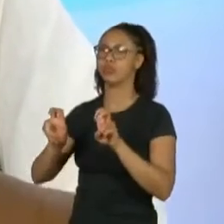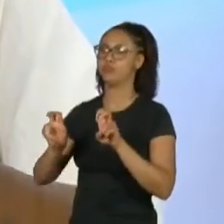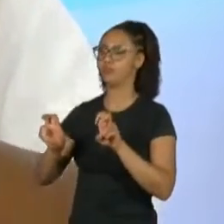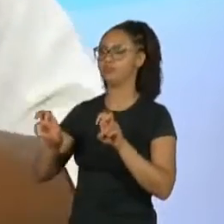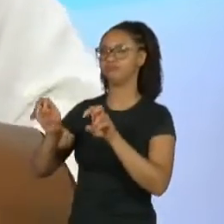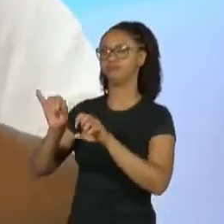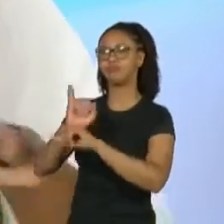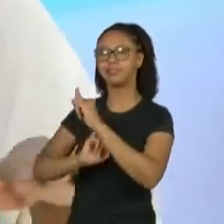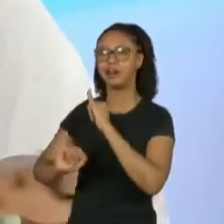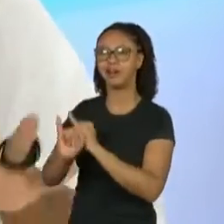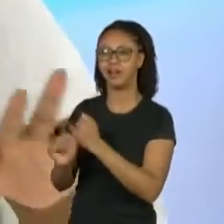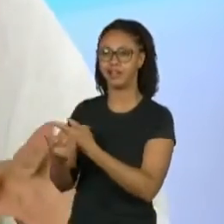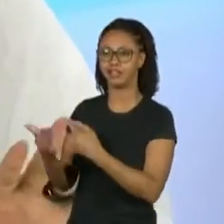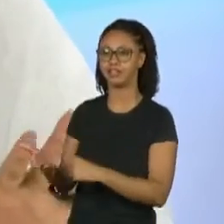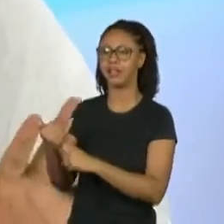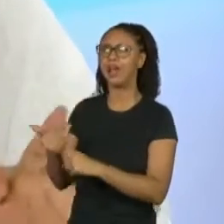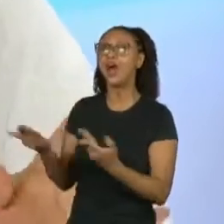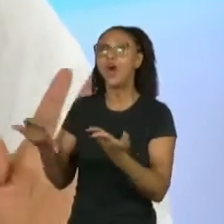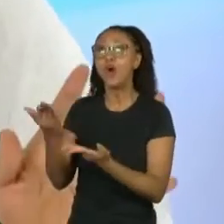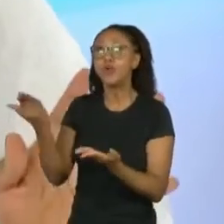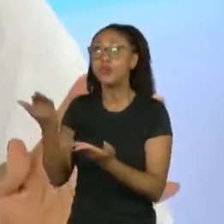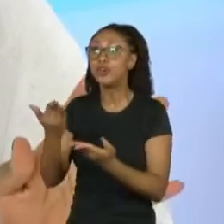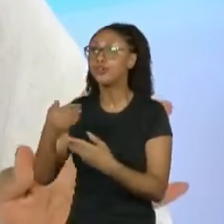Hoje, você entrou no TikTok.